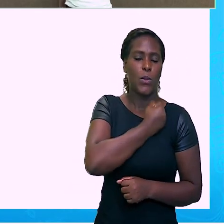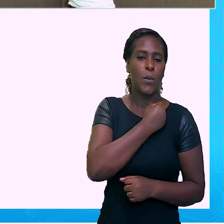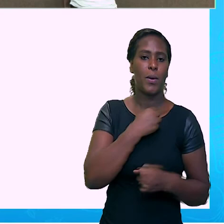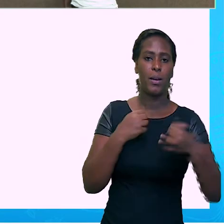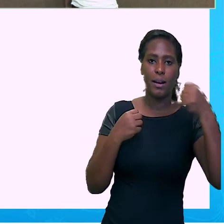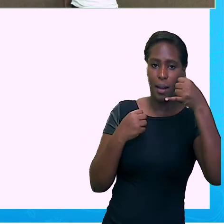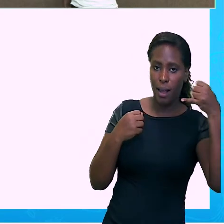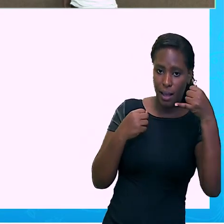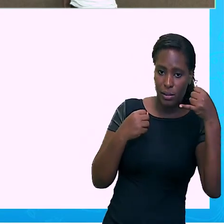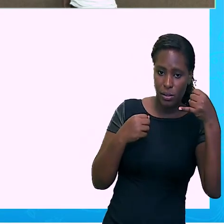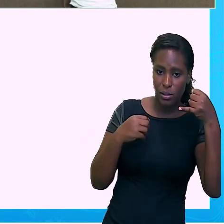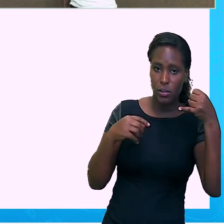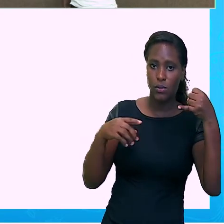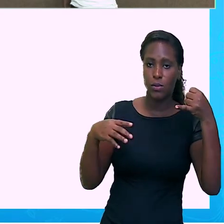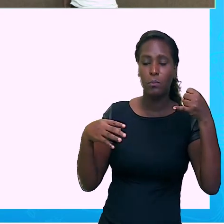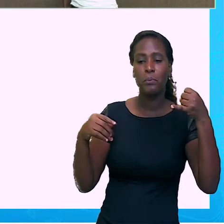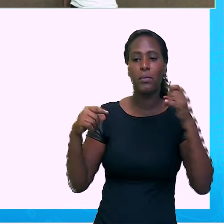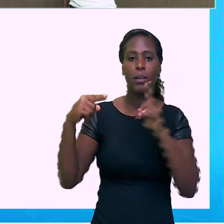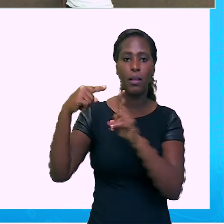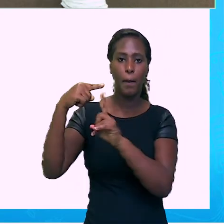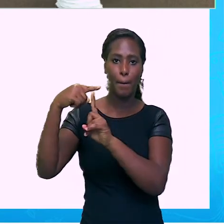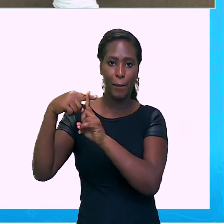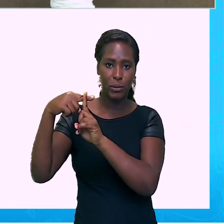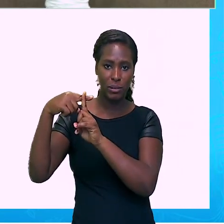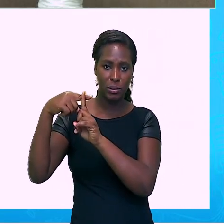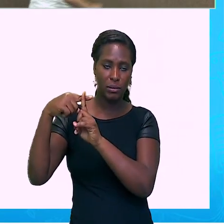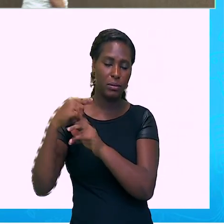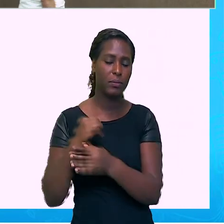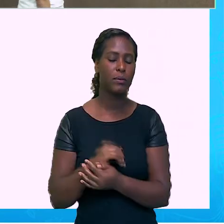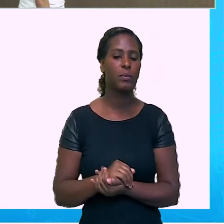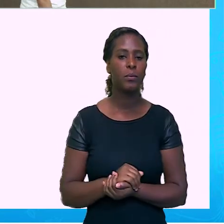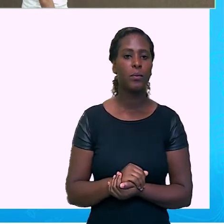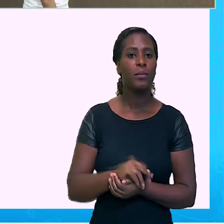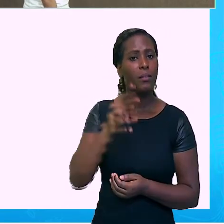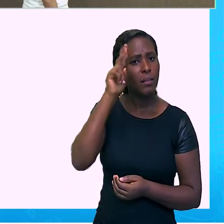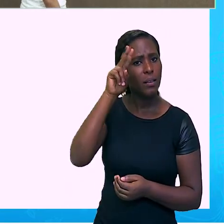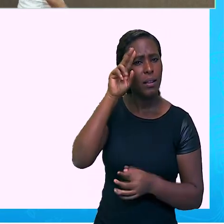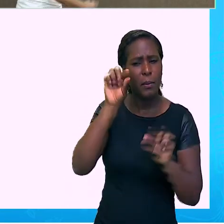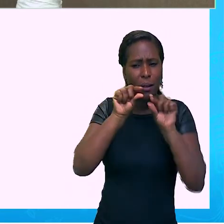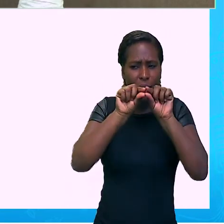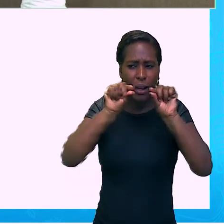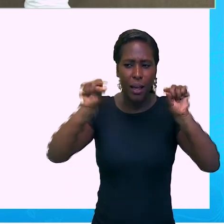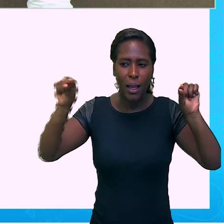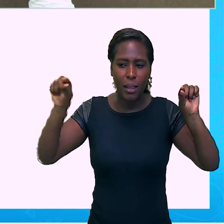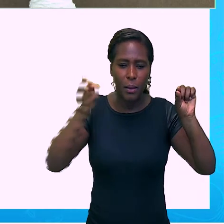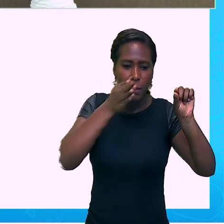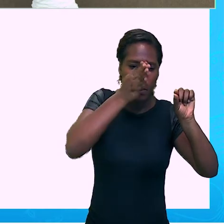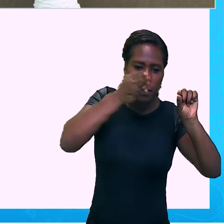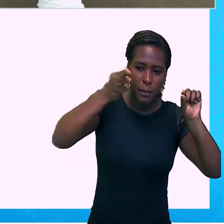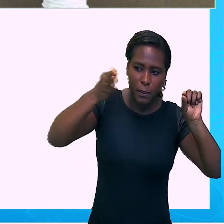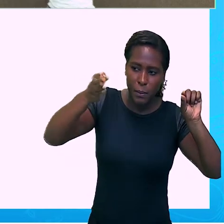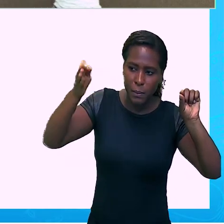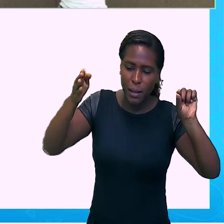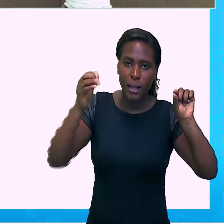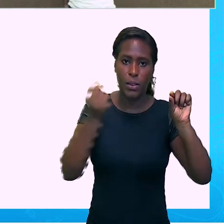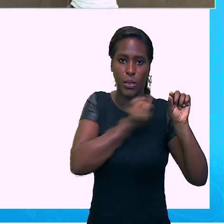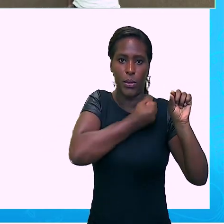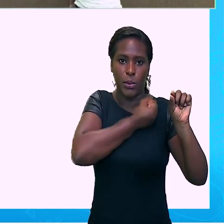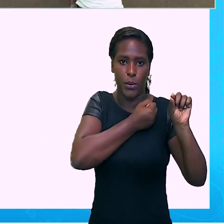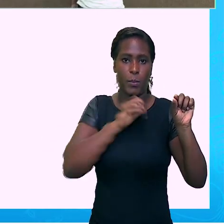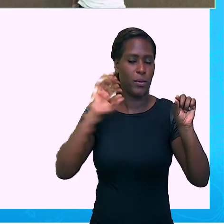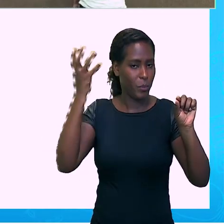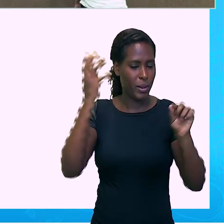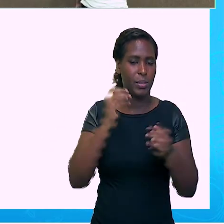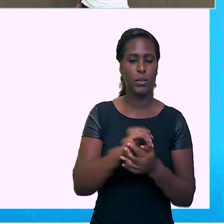E aqui eu tenho os positivos. Lembrando da reta numérica, vamos resolver este exercício aqui. Analise os números